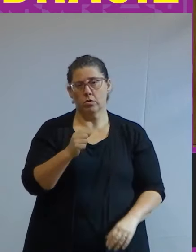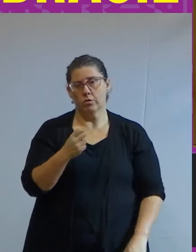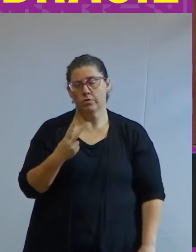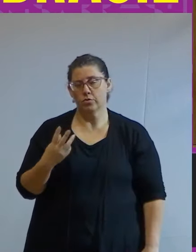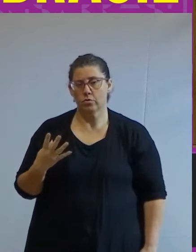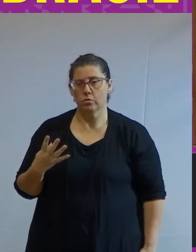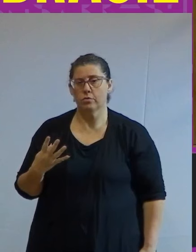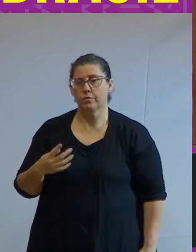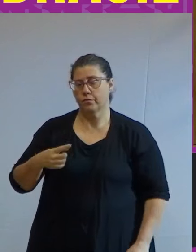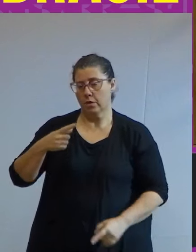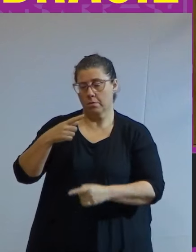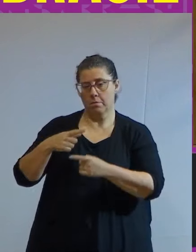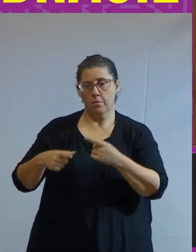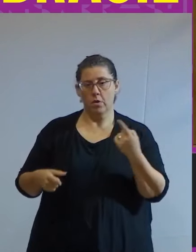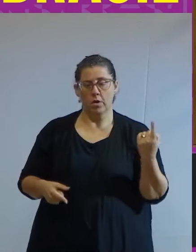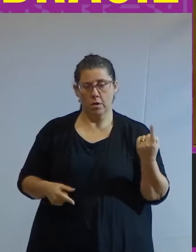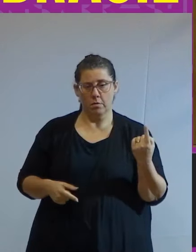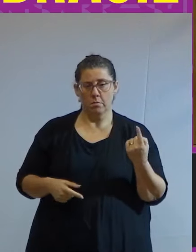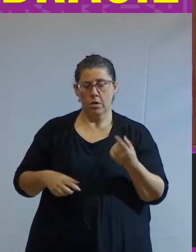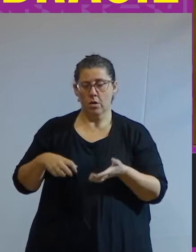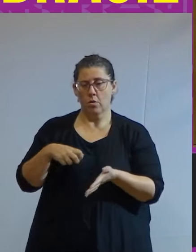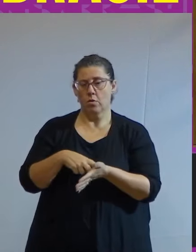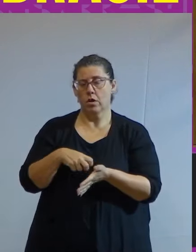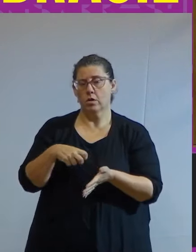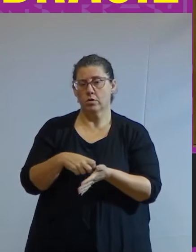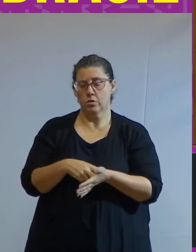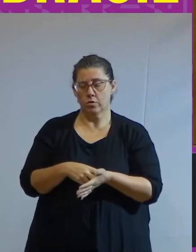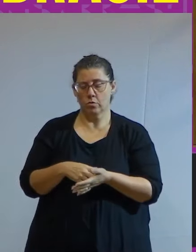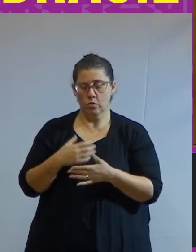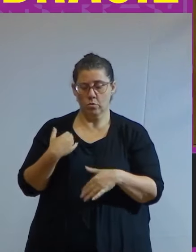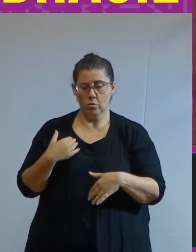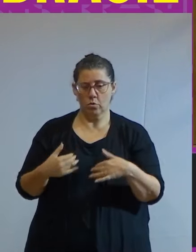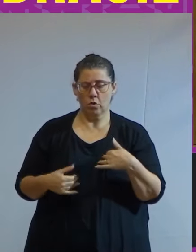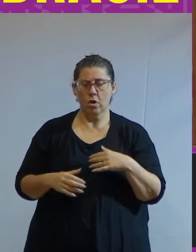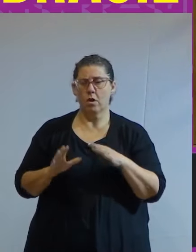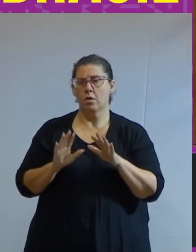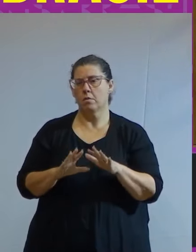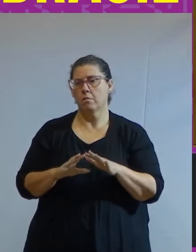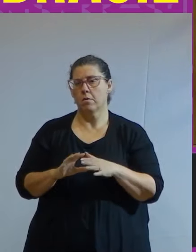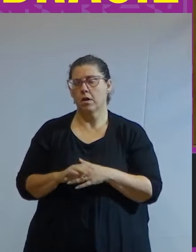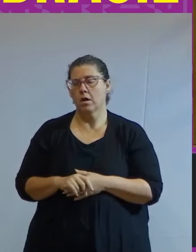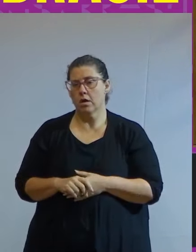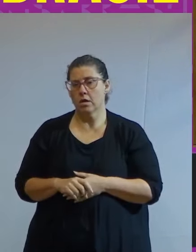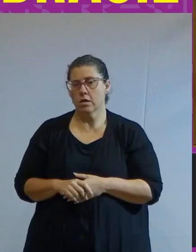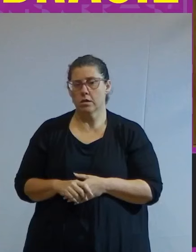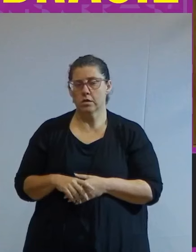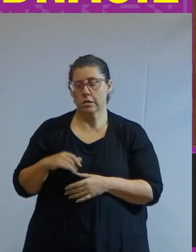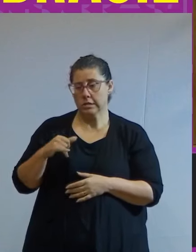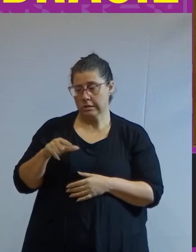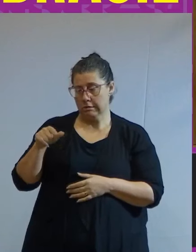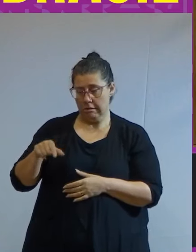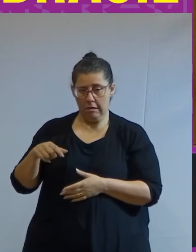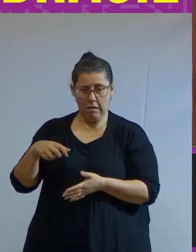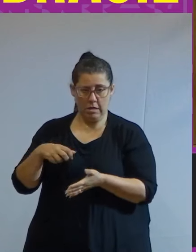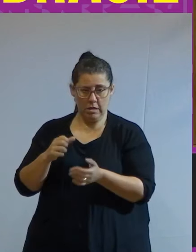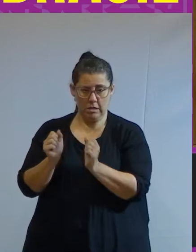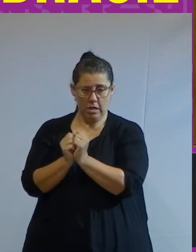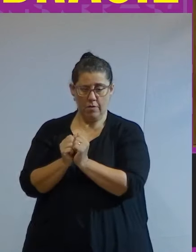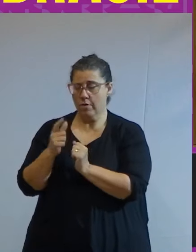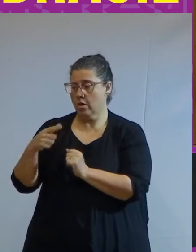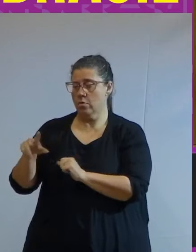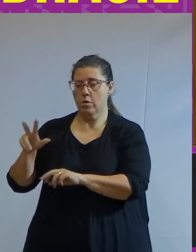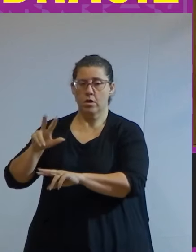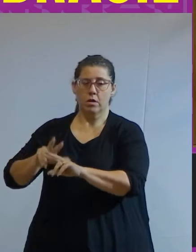proibia a punição com castigos físicos mas se o condenado fosse escravo ele não ia para a cadeia